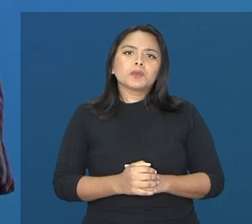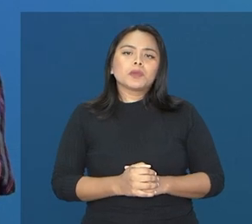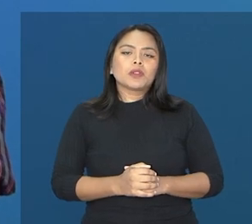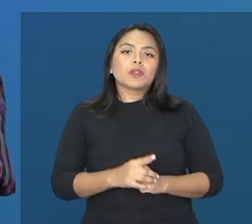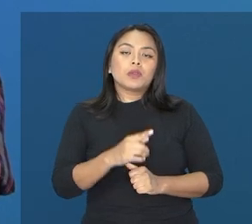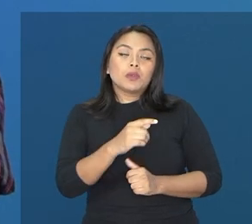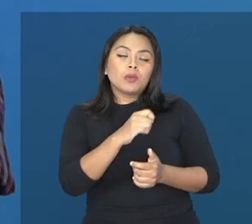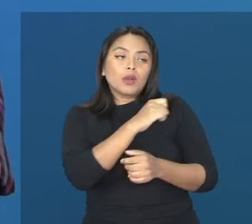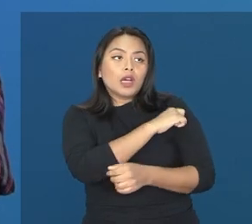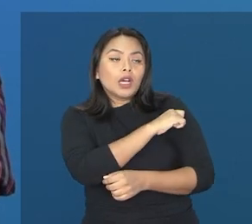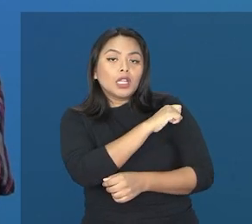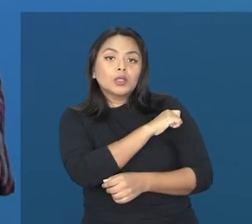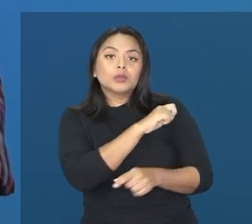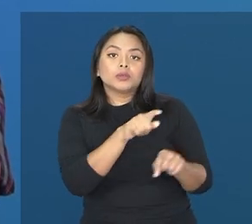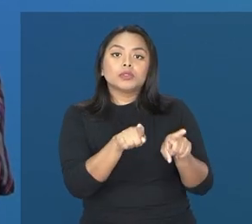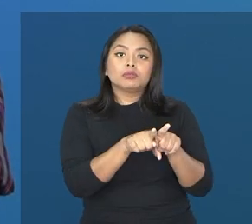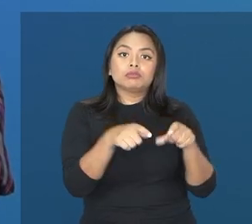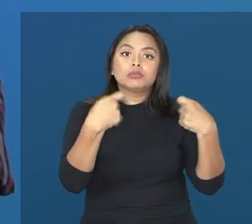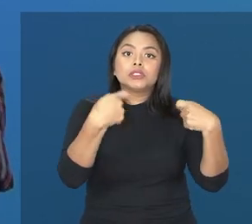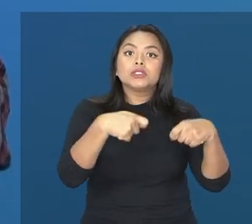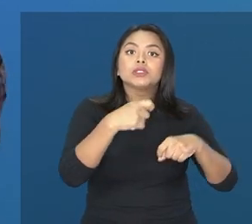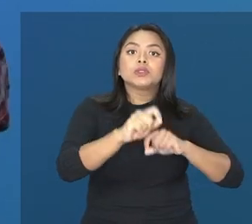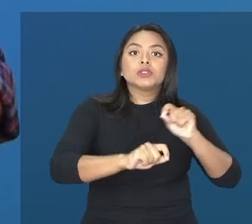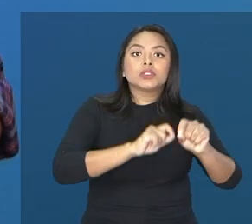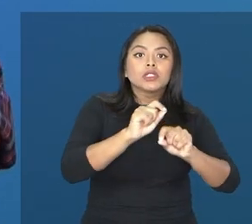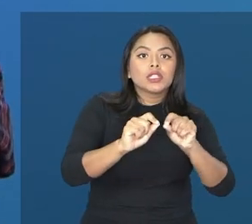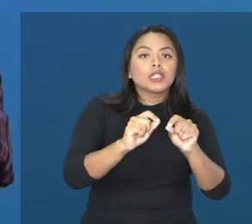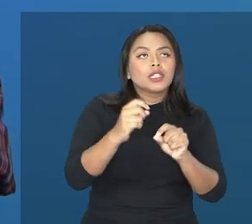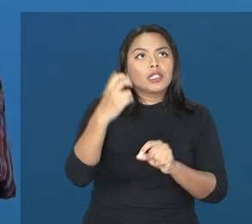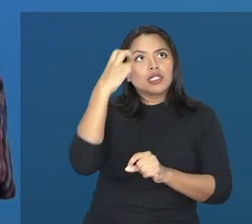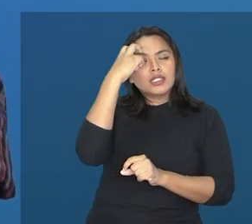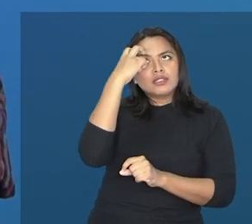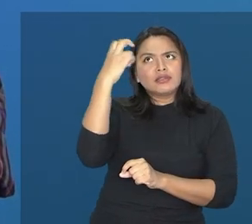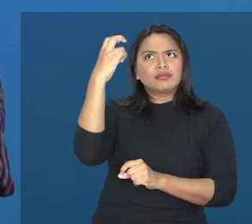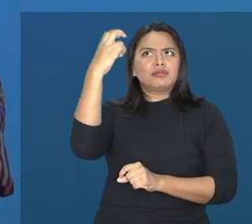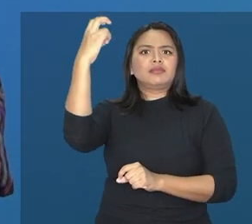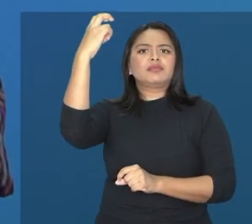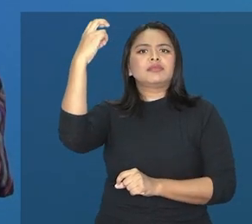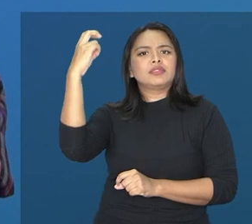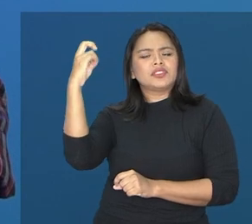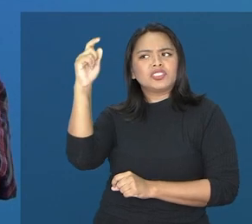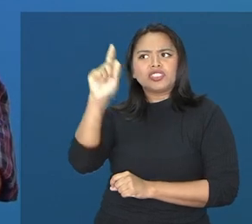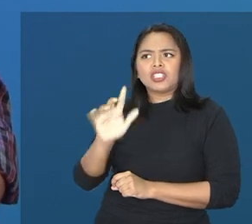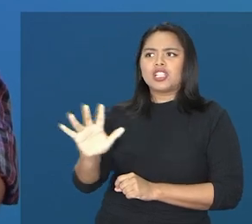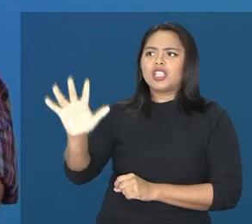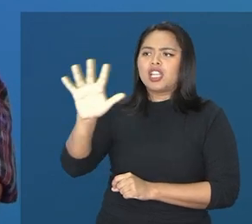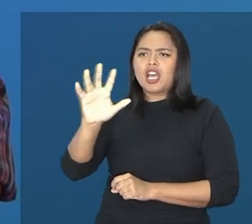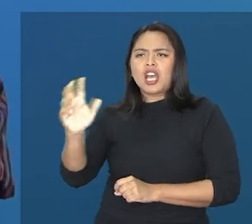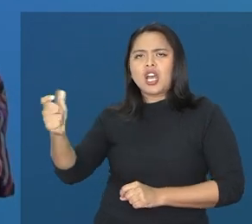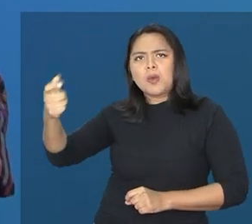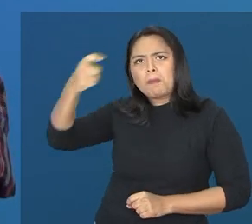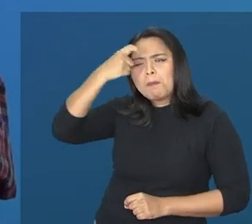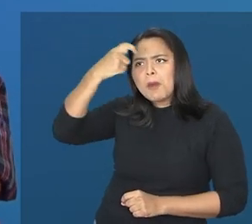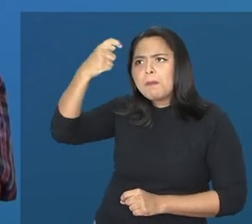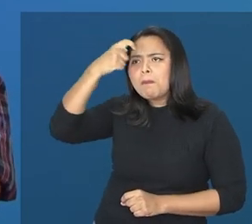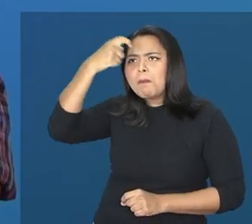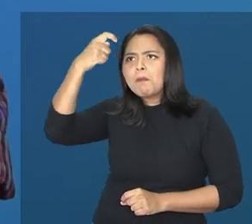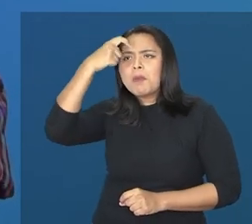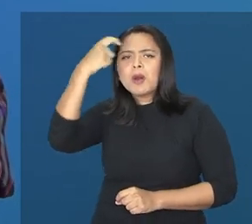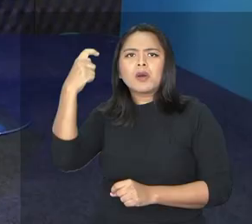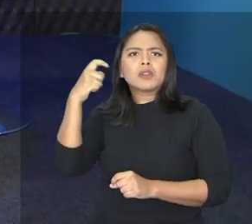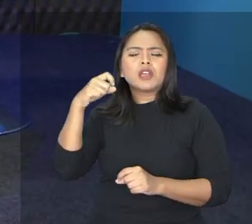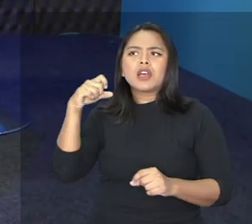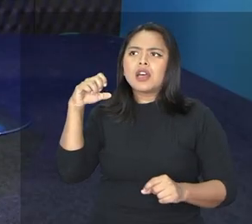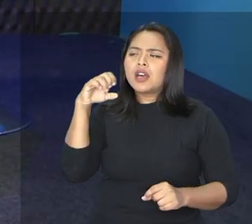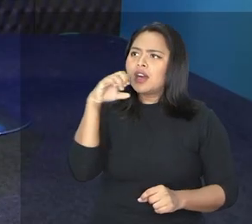precisaria ter um desempenho superior naquilo que nós chamamos de inteligência geral, excelente capacidade de memória, de raciocínio